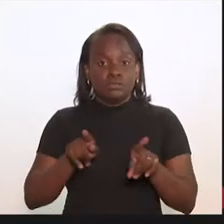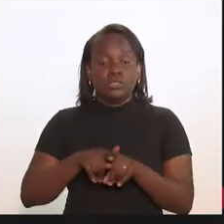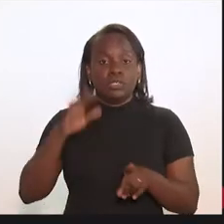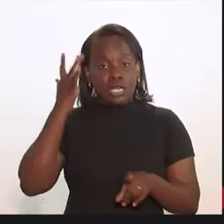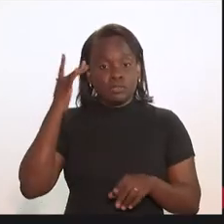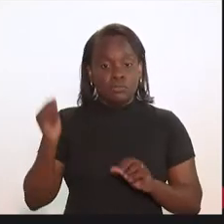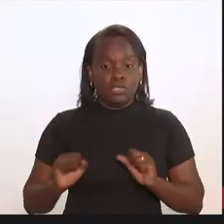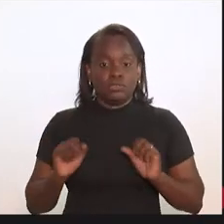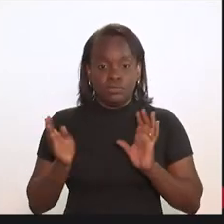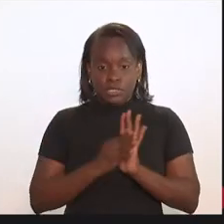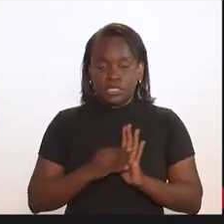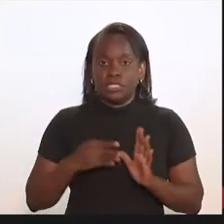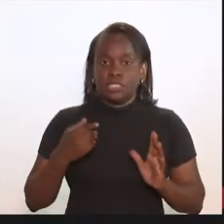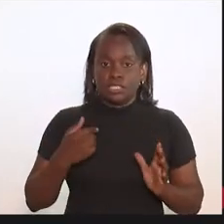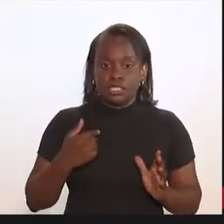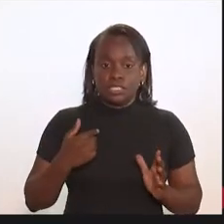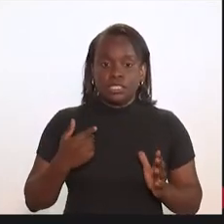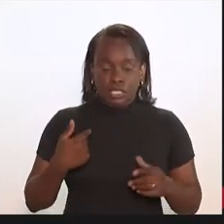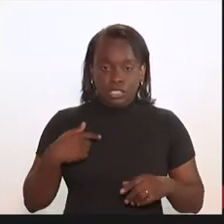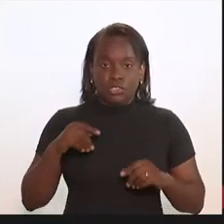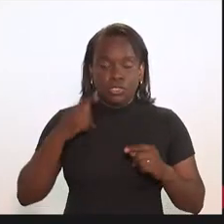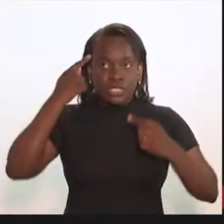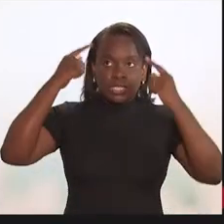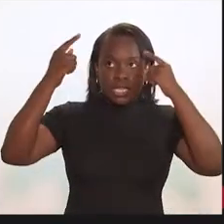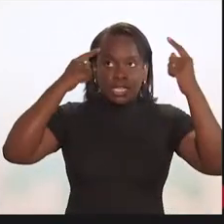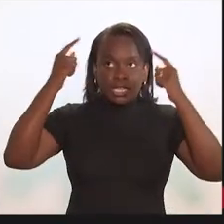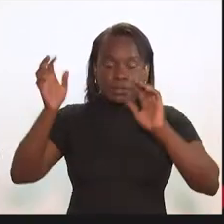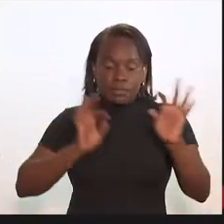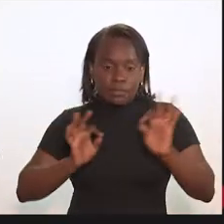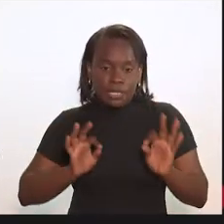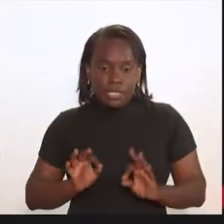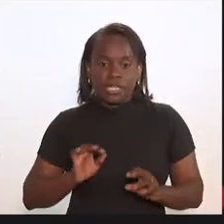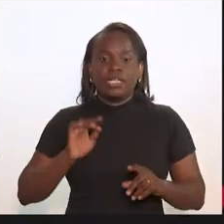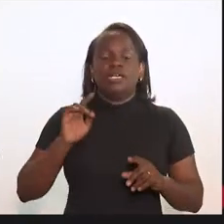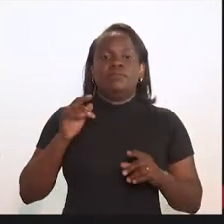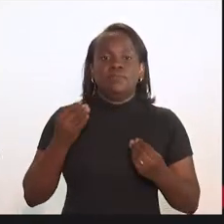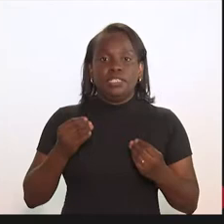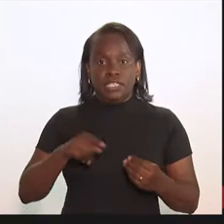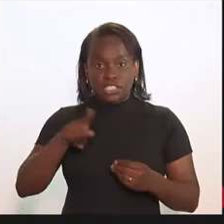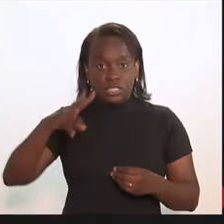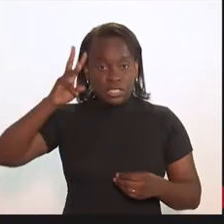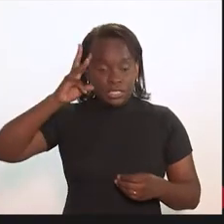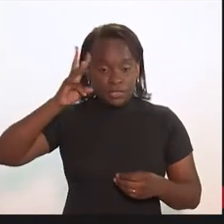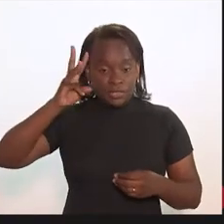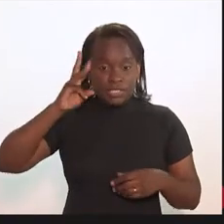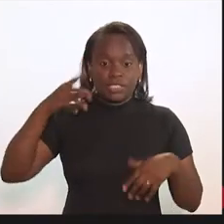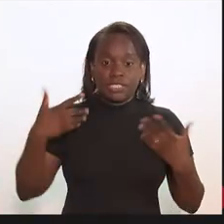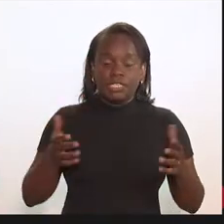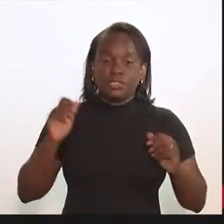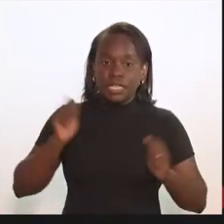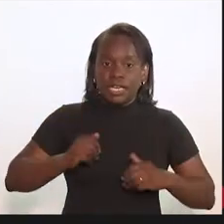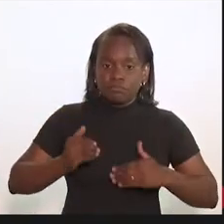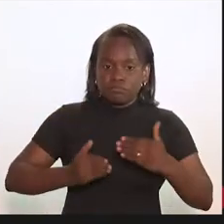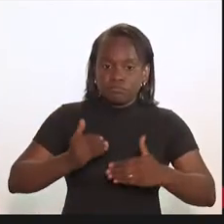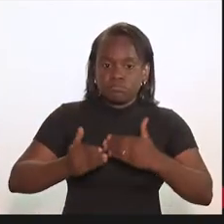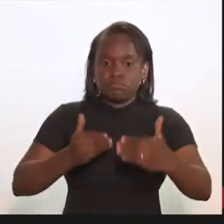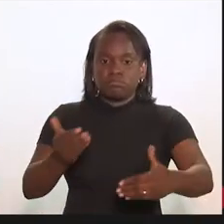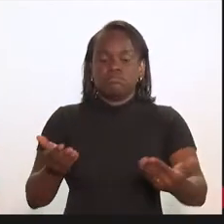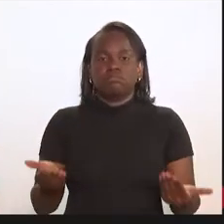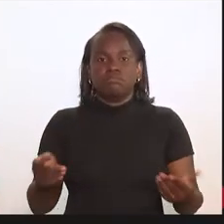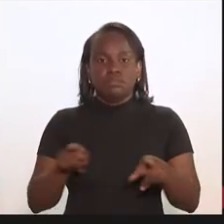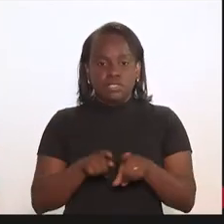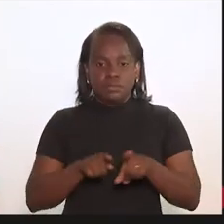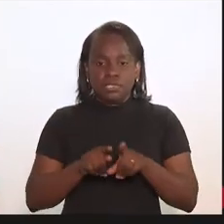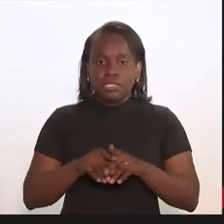acho também que a gente poderia incluir. Eu vou fazer algumas anotações, algumas ideias, para a gente poder, na terça-feira, então, a gente poder avançar e